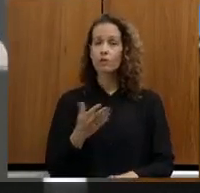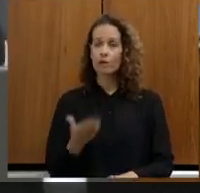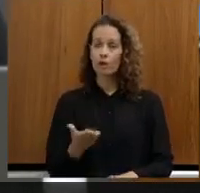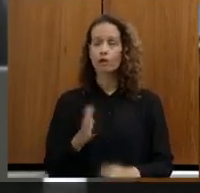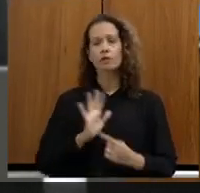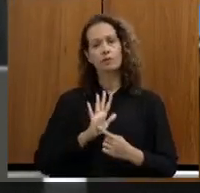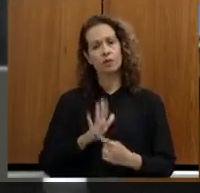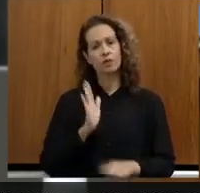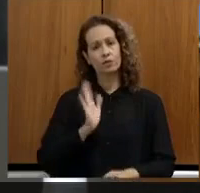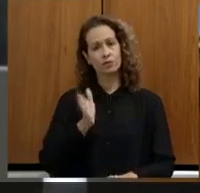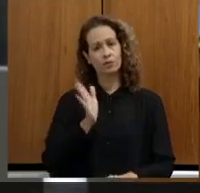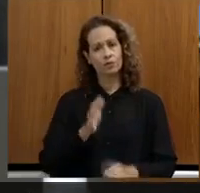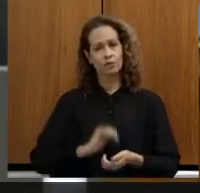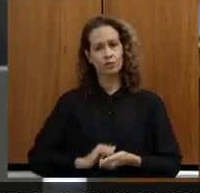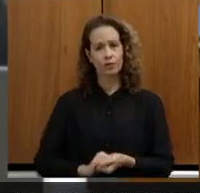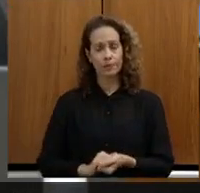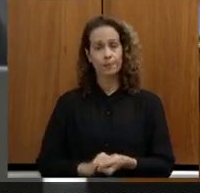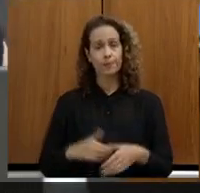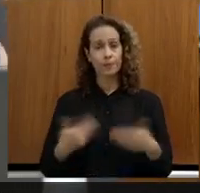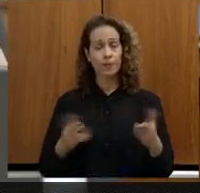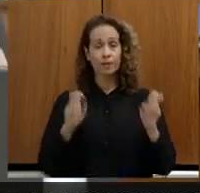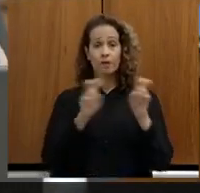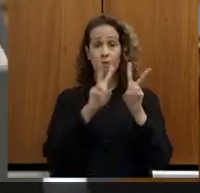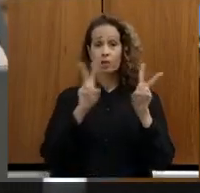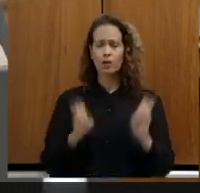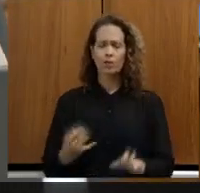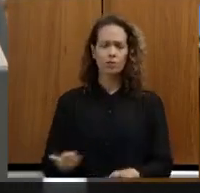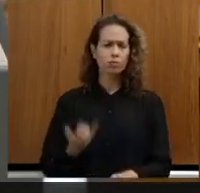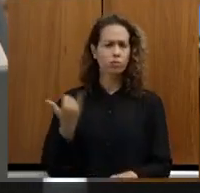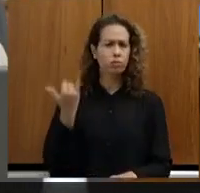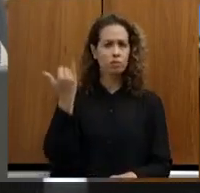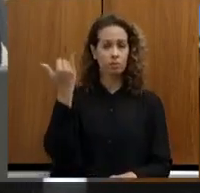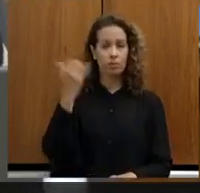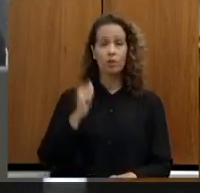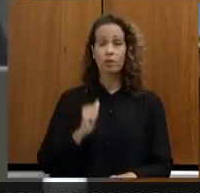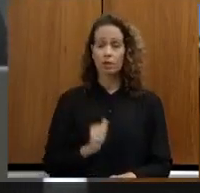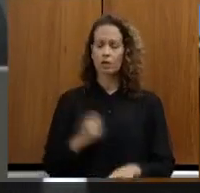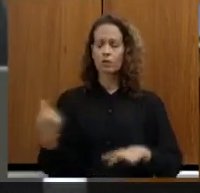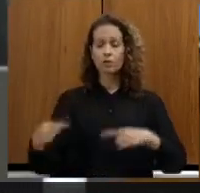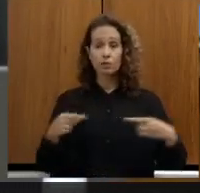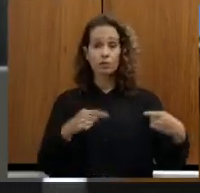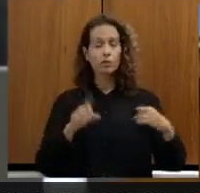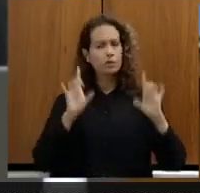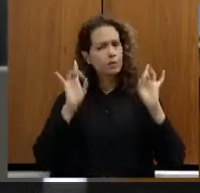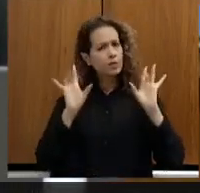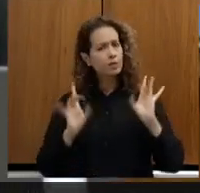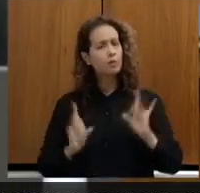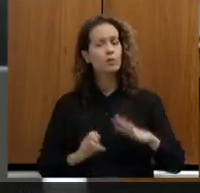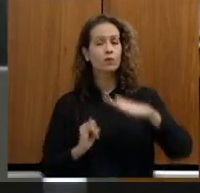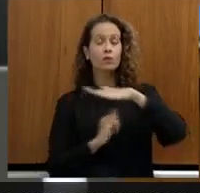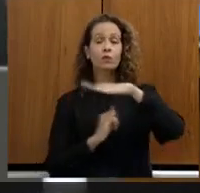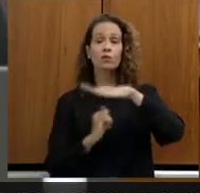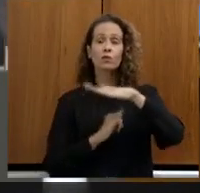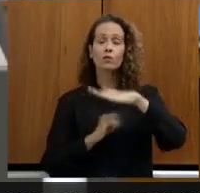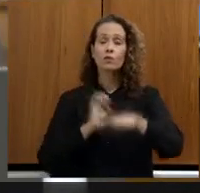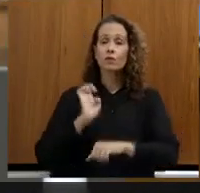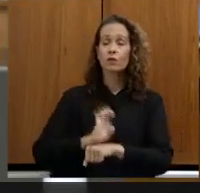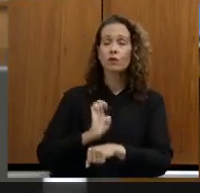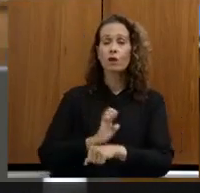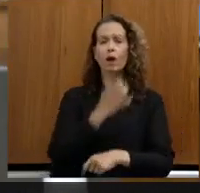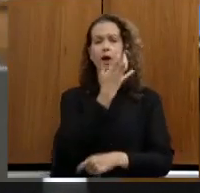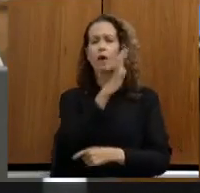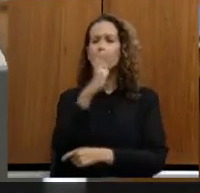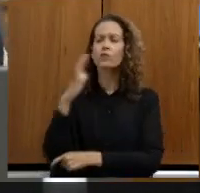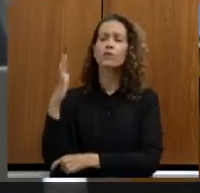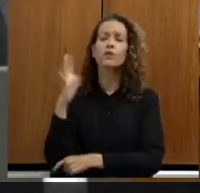apresentados então esse é um tema muito importante a ser discutido especialmente no Instituto Estadual de Florestas onde grande